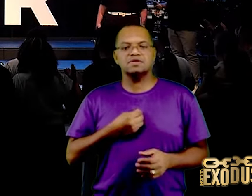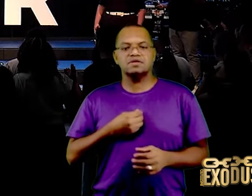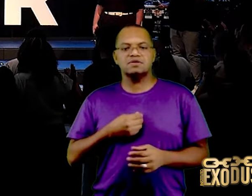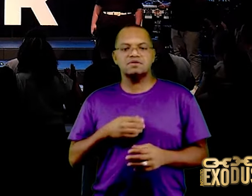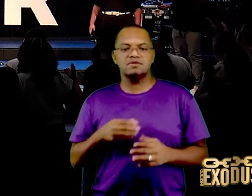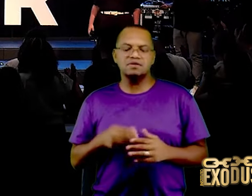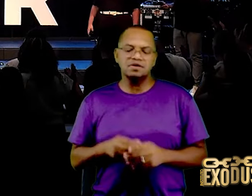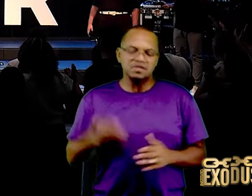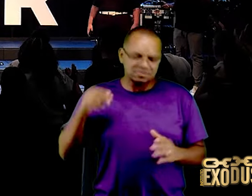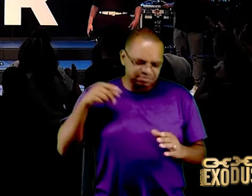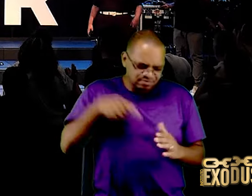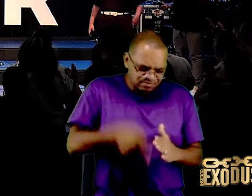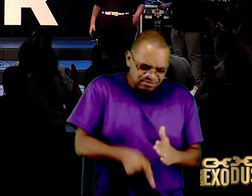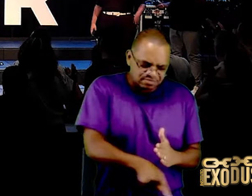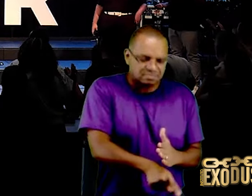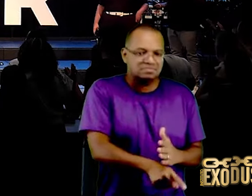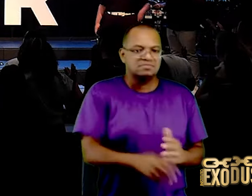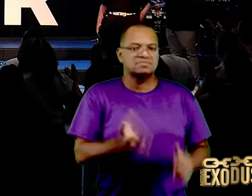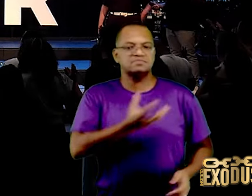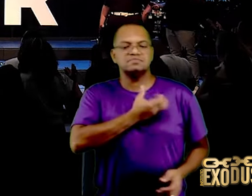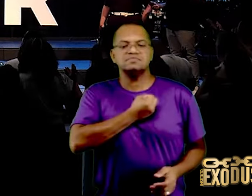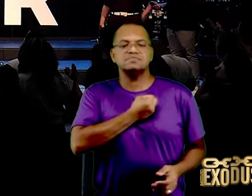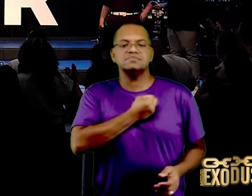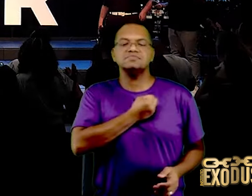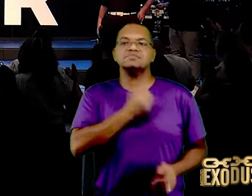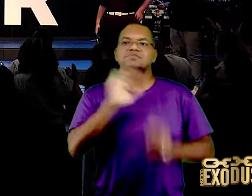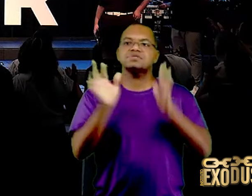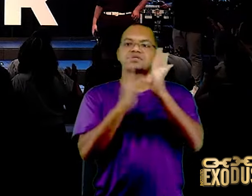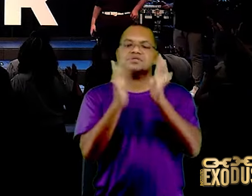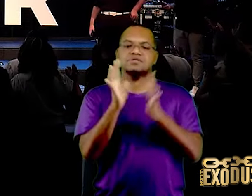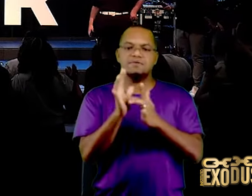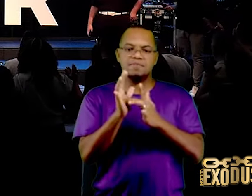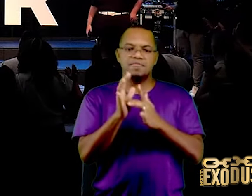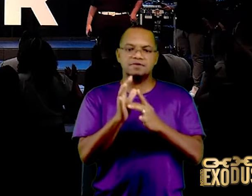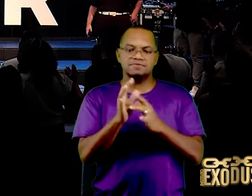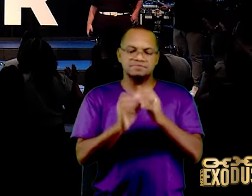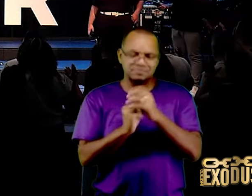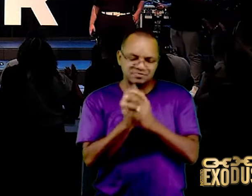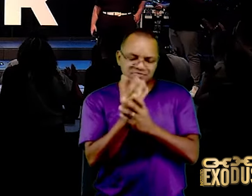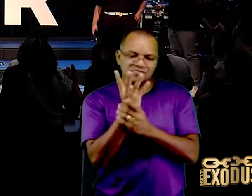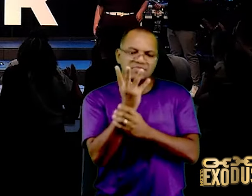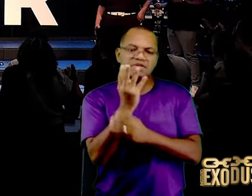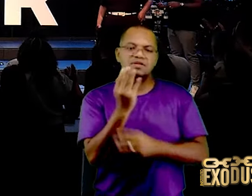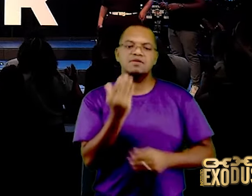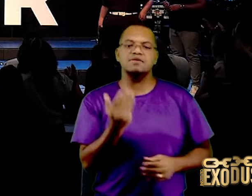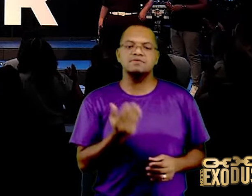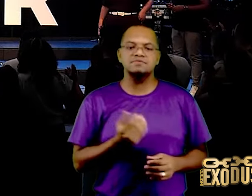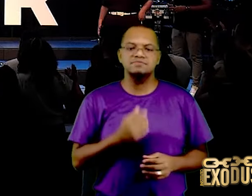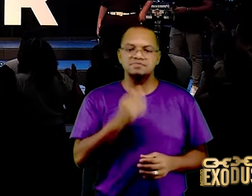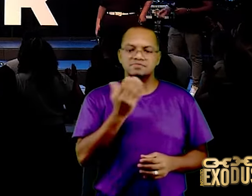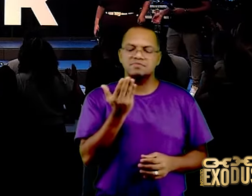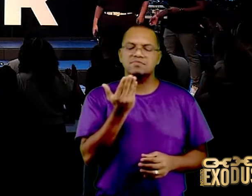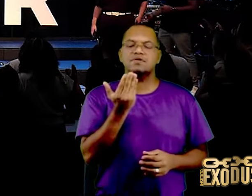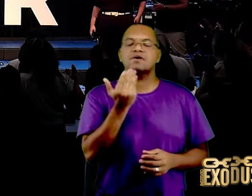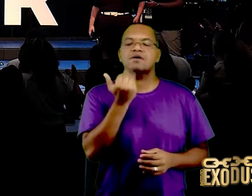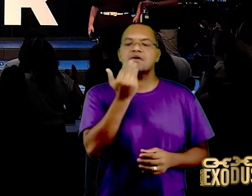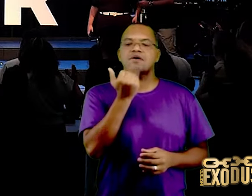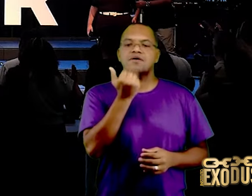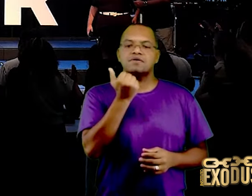salvação de Jesus Cristo, eu bebo na fonte, do Espírito Santo de Deus,